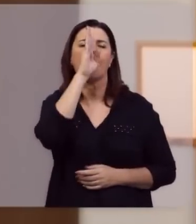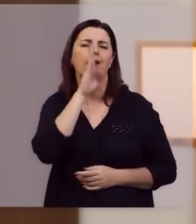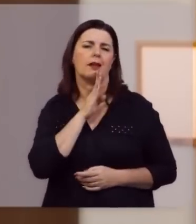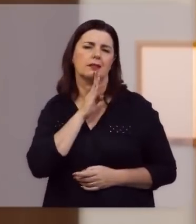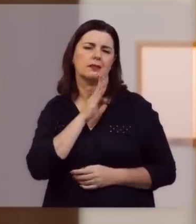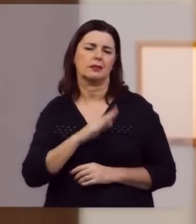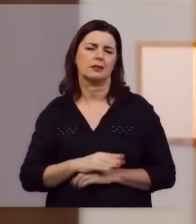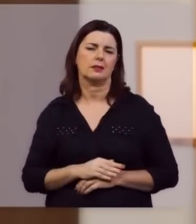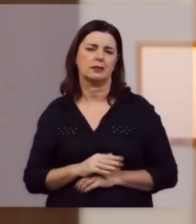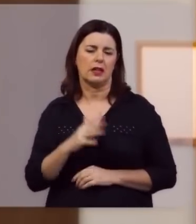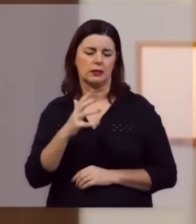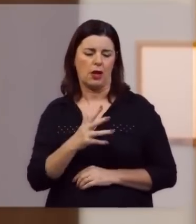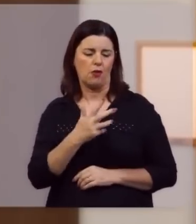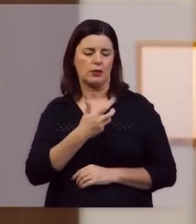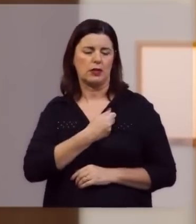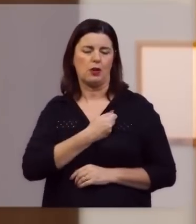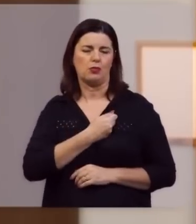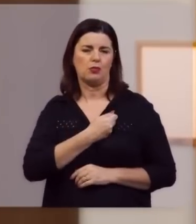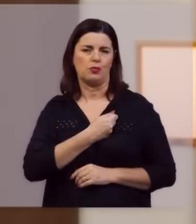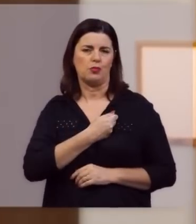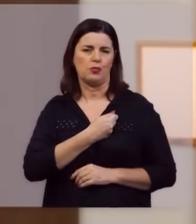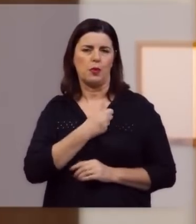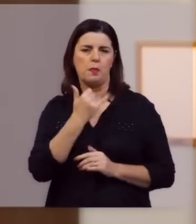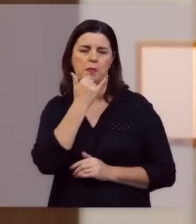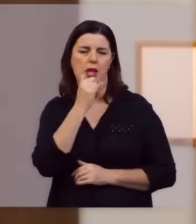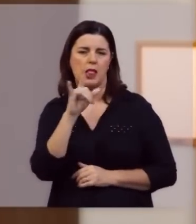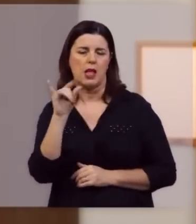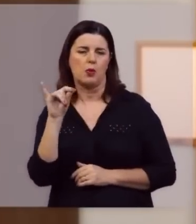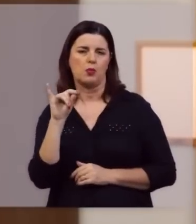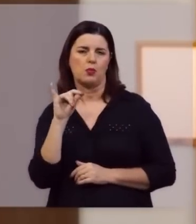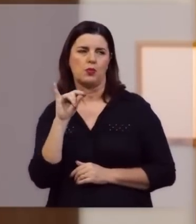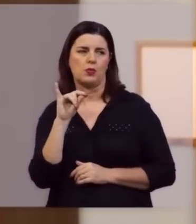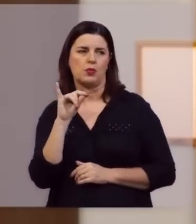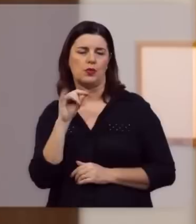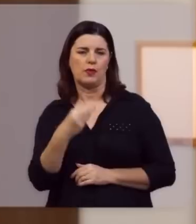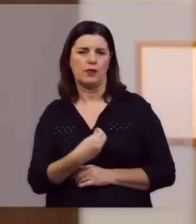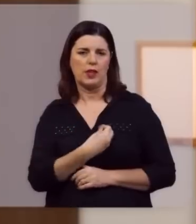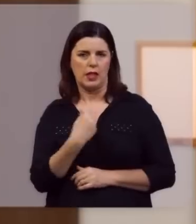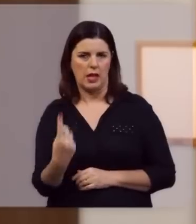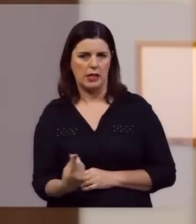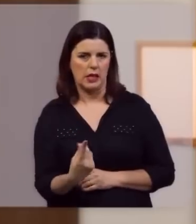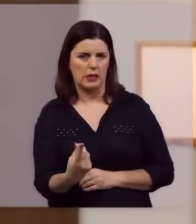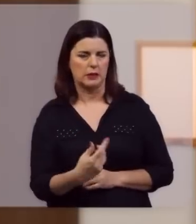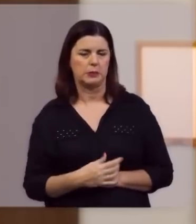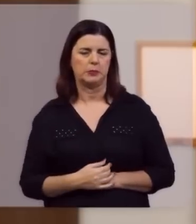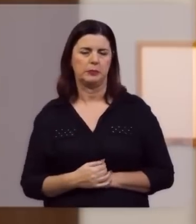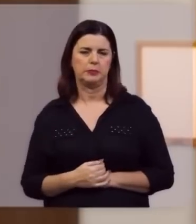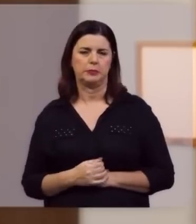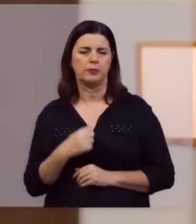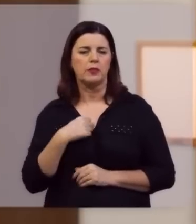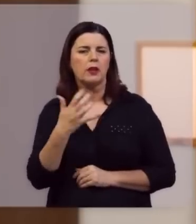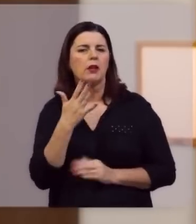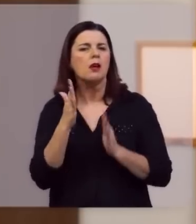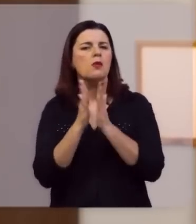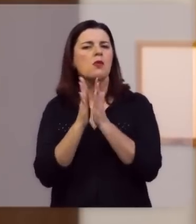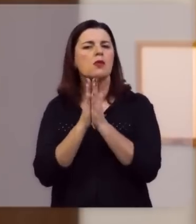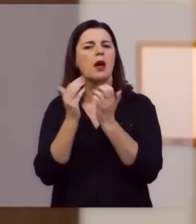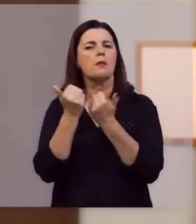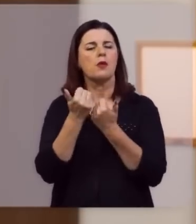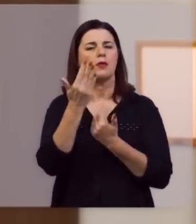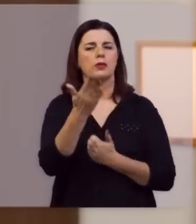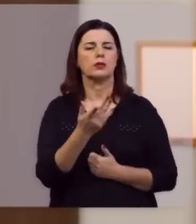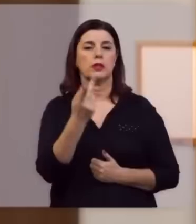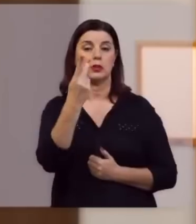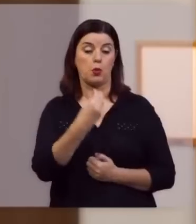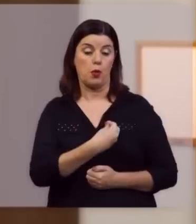graça, a salvação, o perdão, a vida eterna, eu quero orar com você,